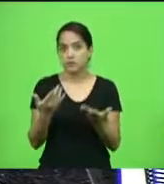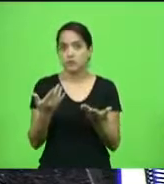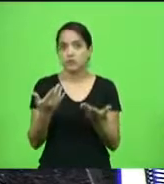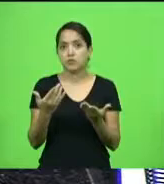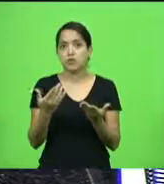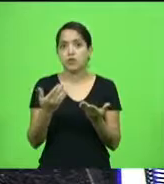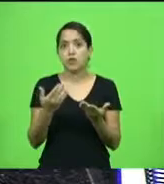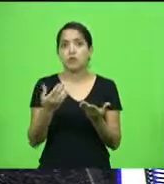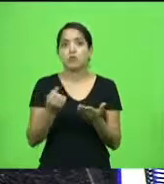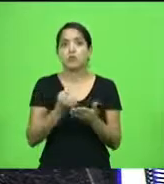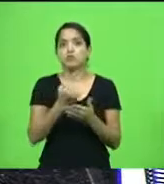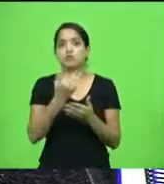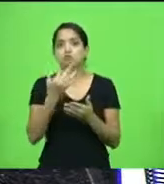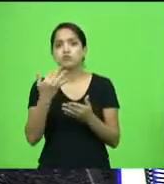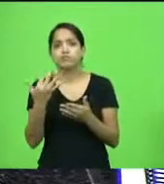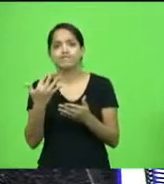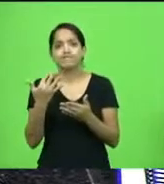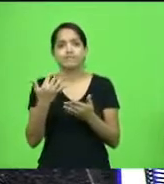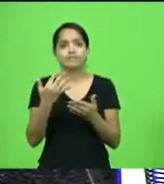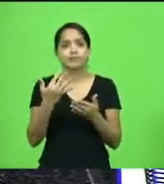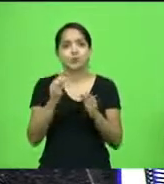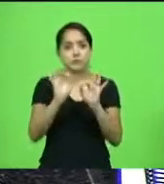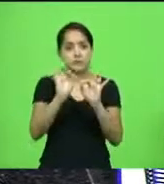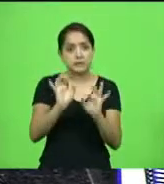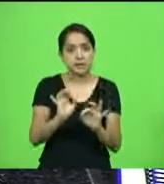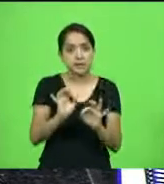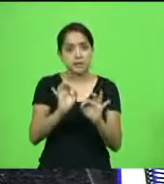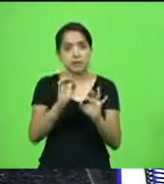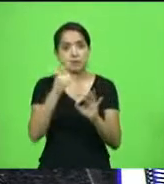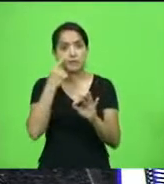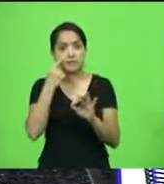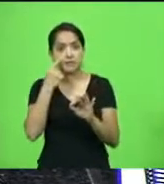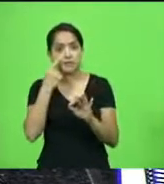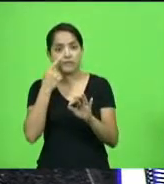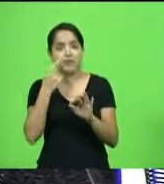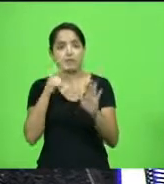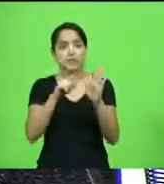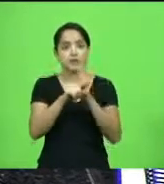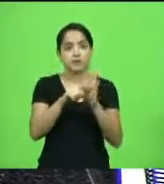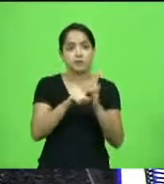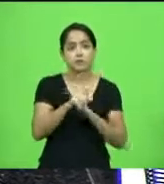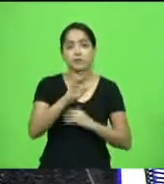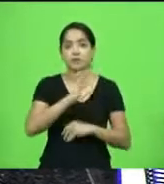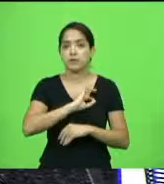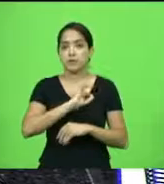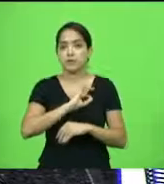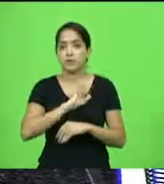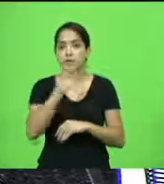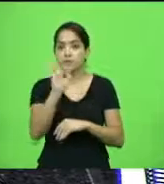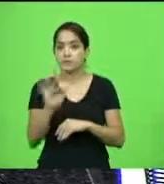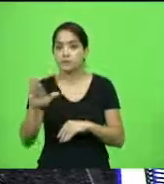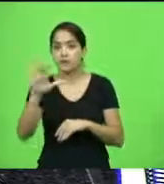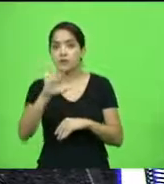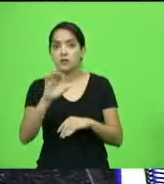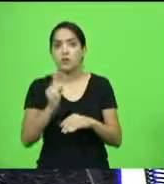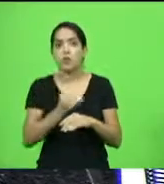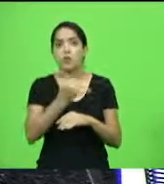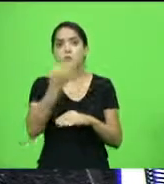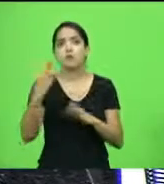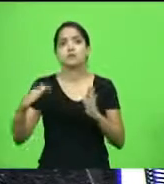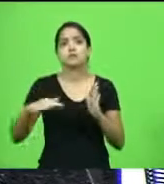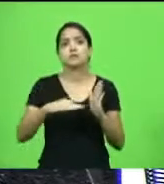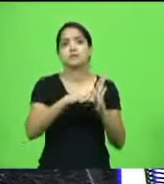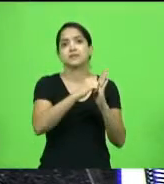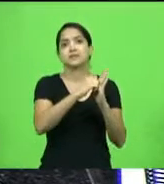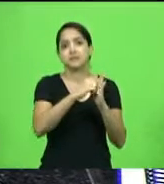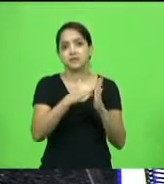específico hoje que a gente possa consultar com a nossa Polícia Rodoviária Estadual, com a nossa Polícia Rodoviária Federal, o número de acidentes provocados por